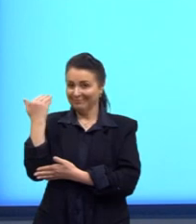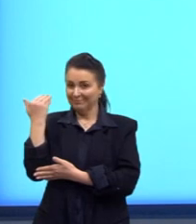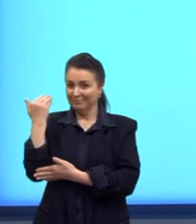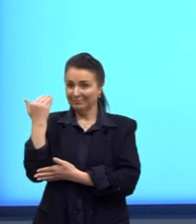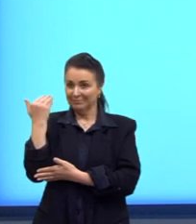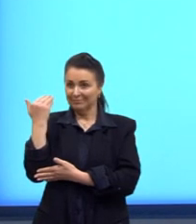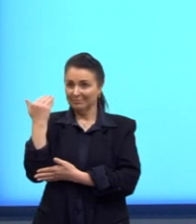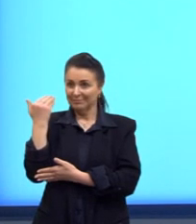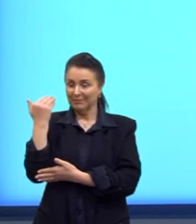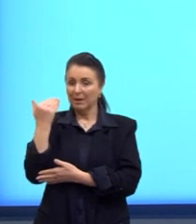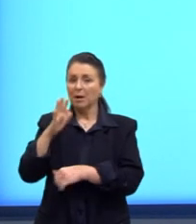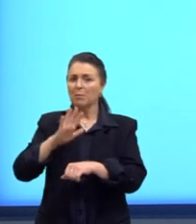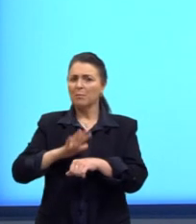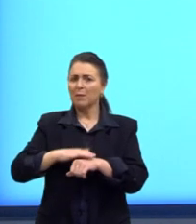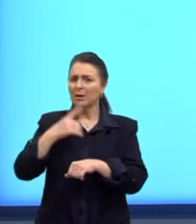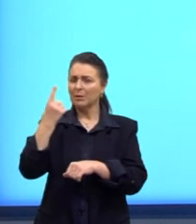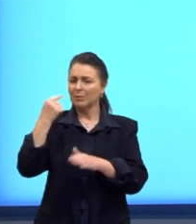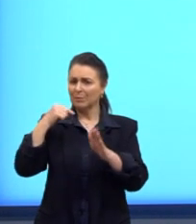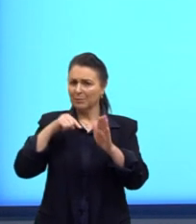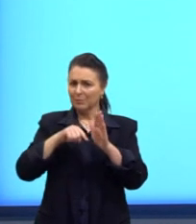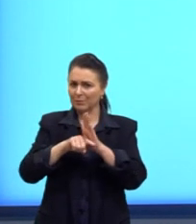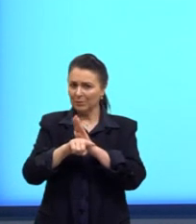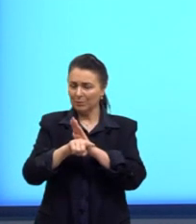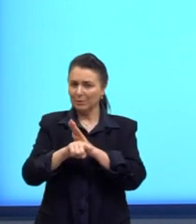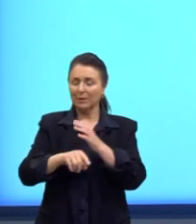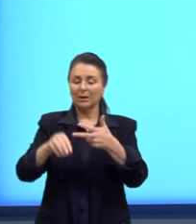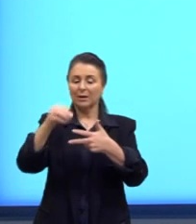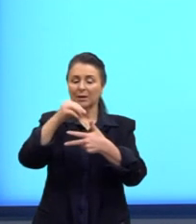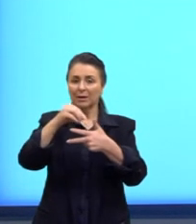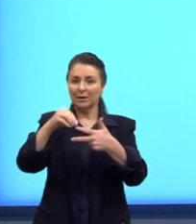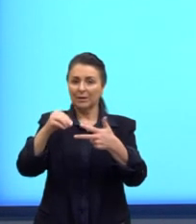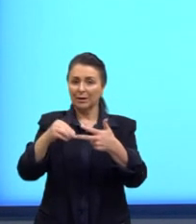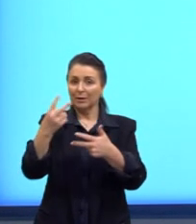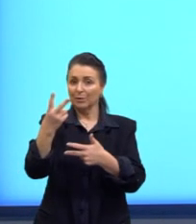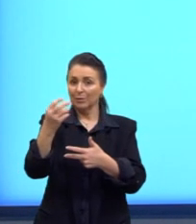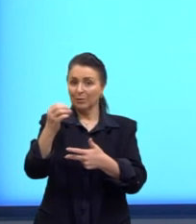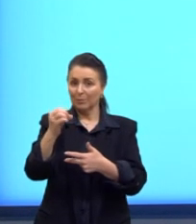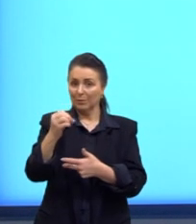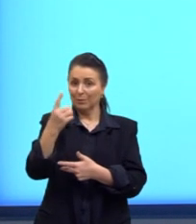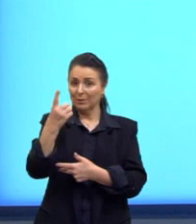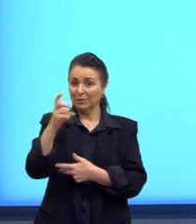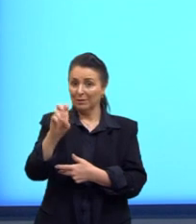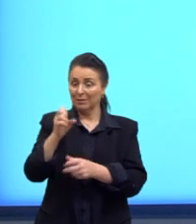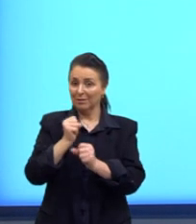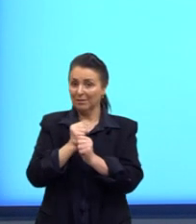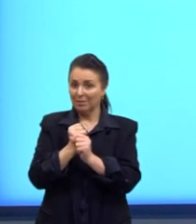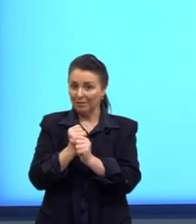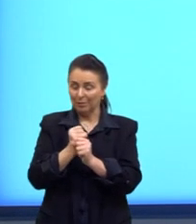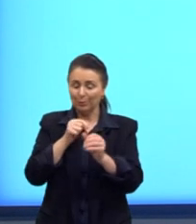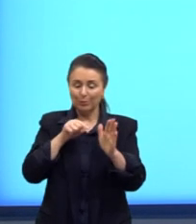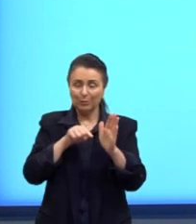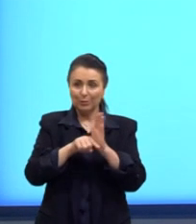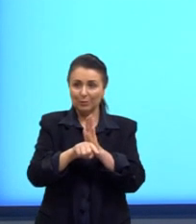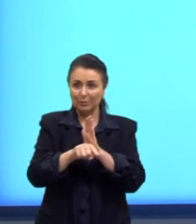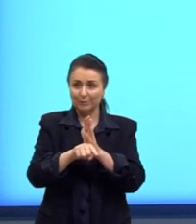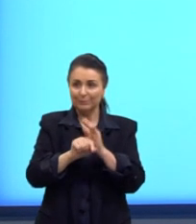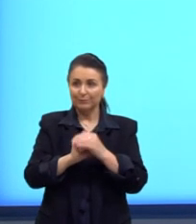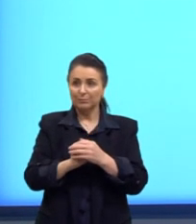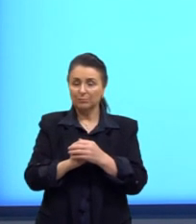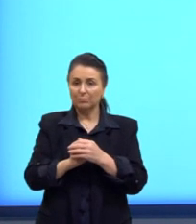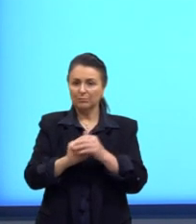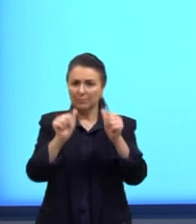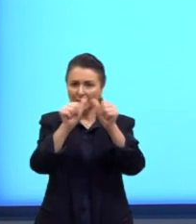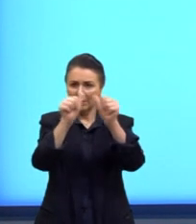finalizar, então, tem mais uma questãozinha, essa aqui do Enem de 2015. A questão diz o seguinte, na